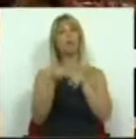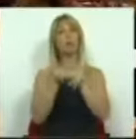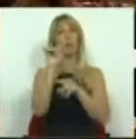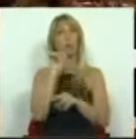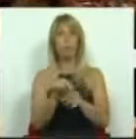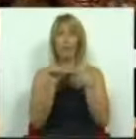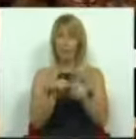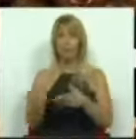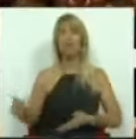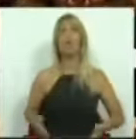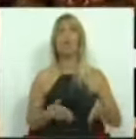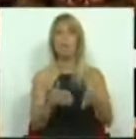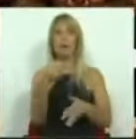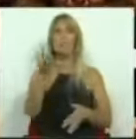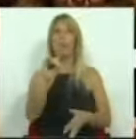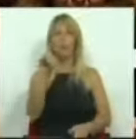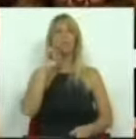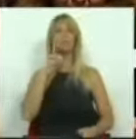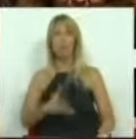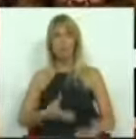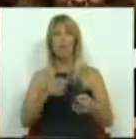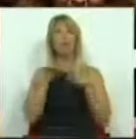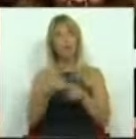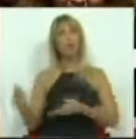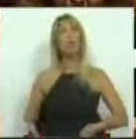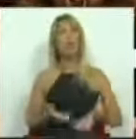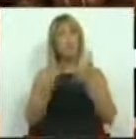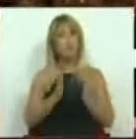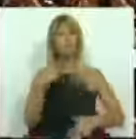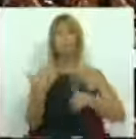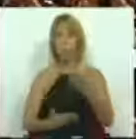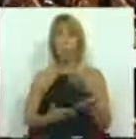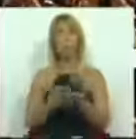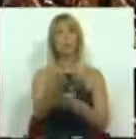caminho que o PS defende, este é o caminho que temos que prosseguir. Muito obrigada.